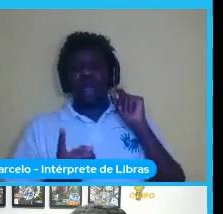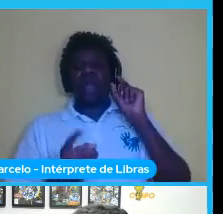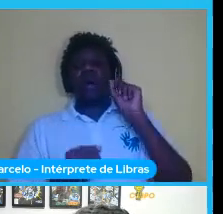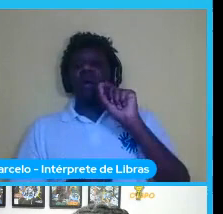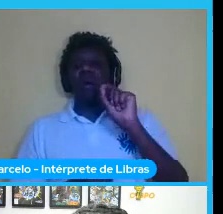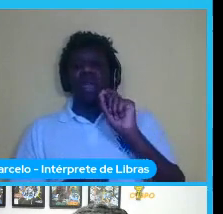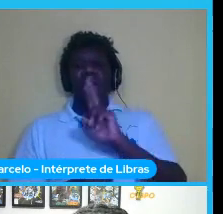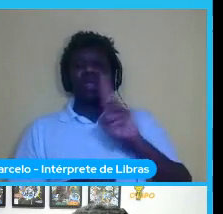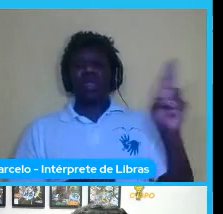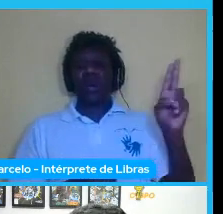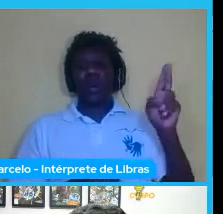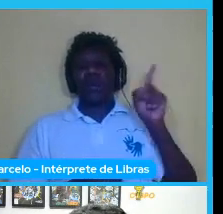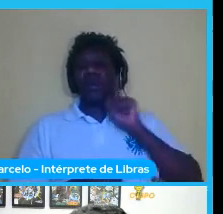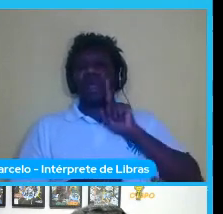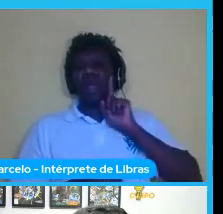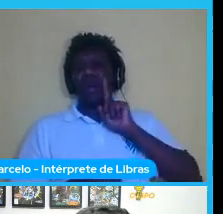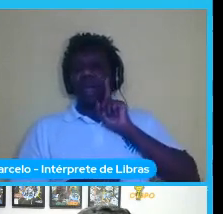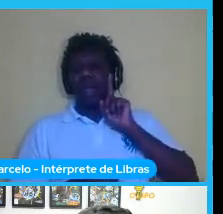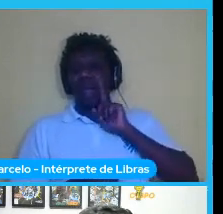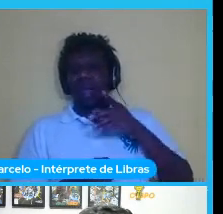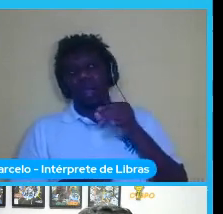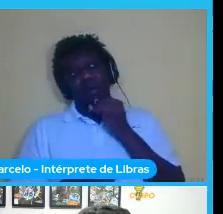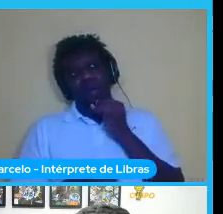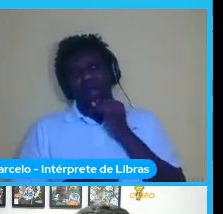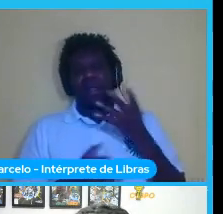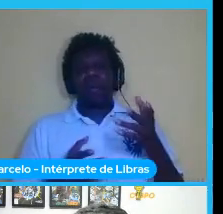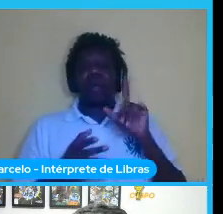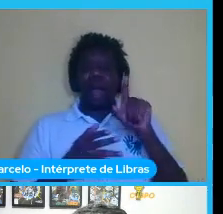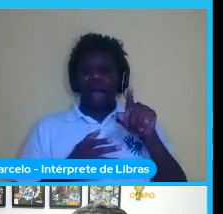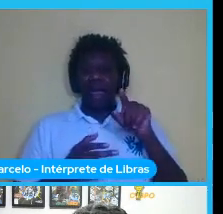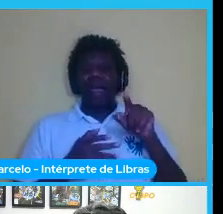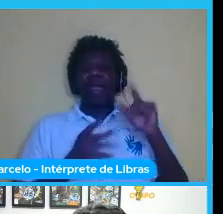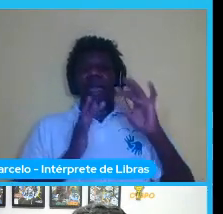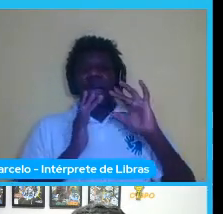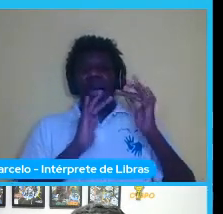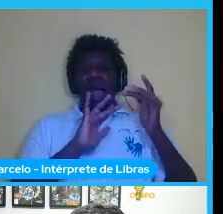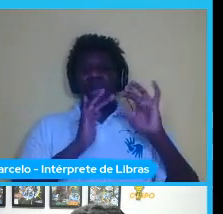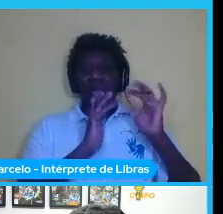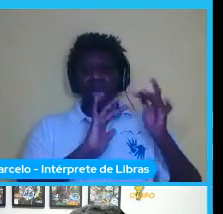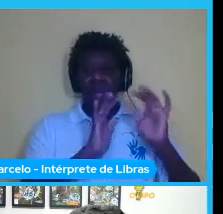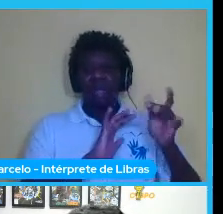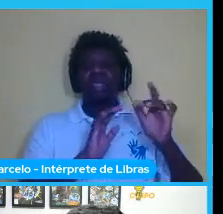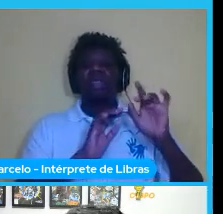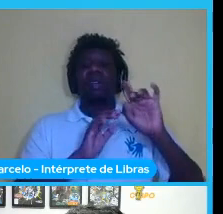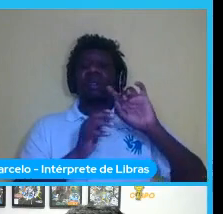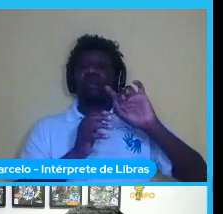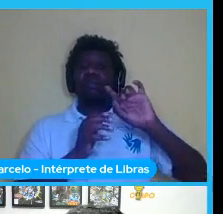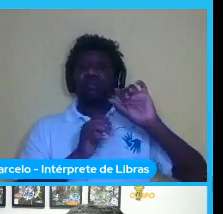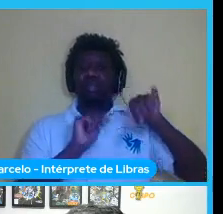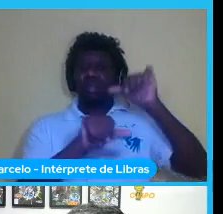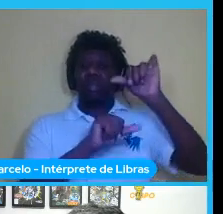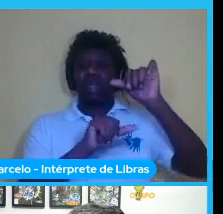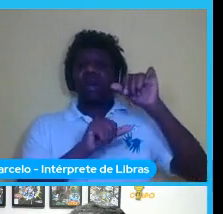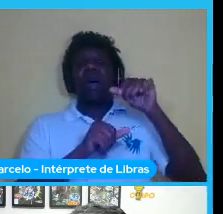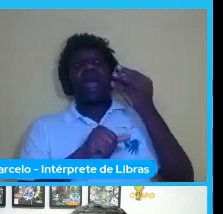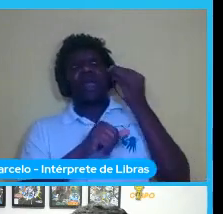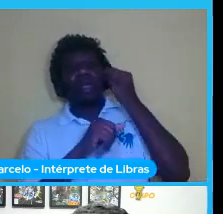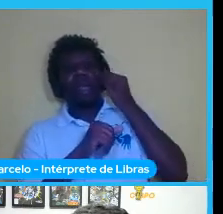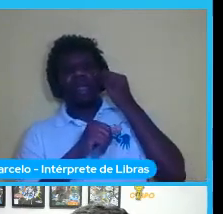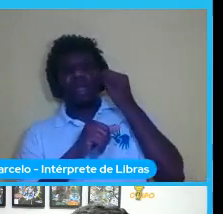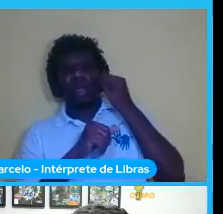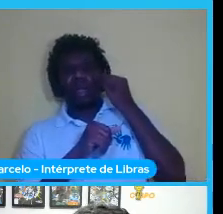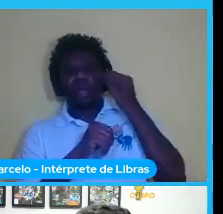foi tirada do ar a empresa terminou essa galera que trabalha e escreveu o artigo eles trabalham tentando descobrir esse tipo de